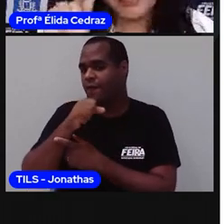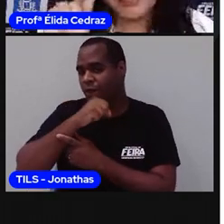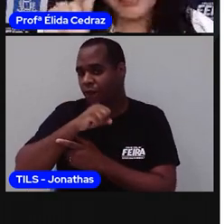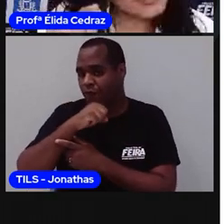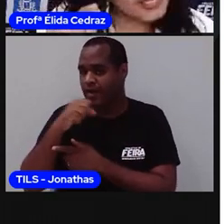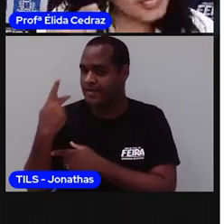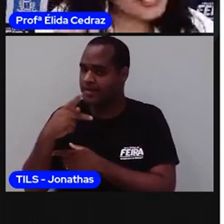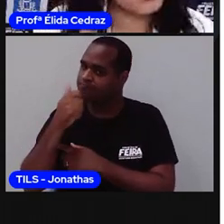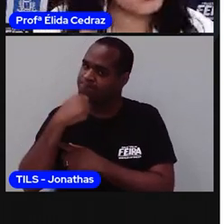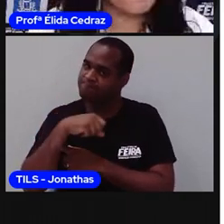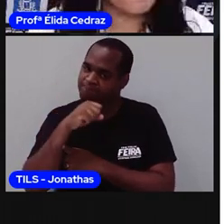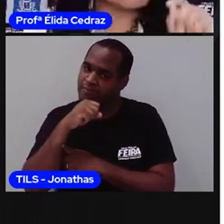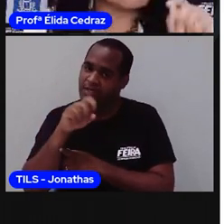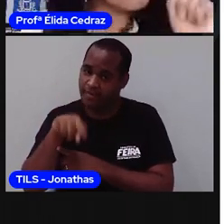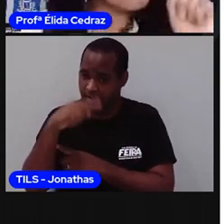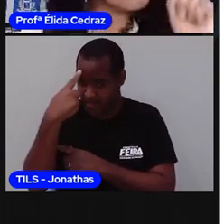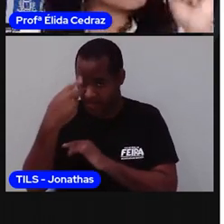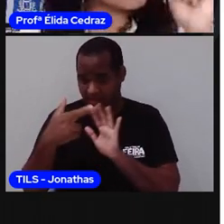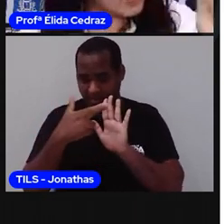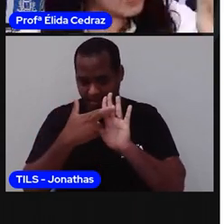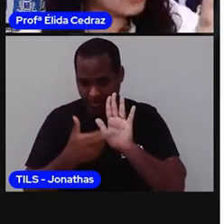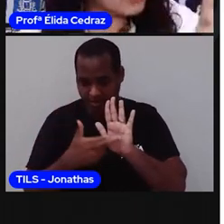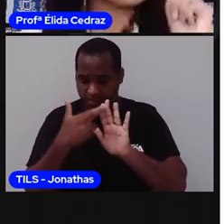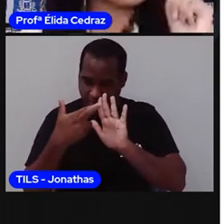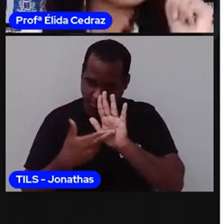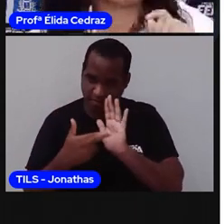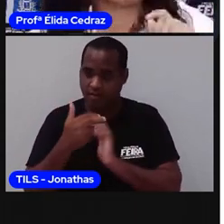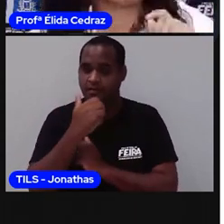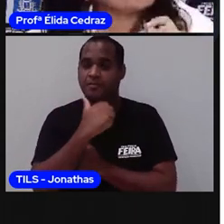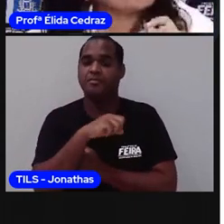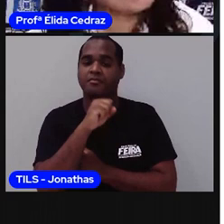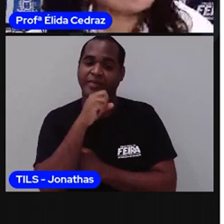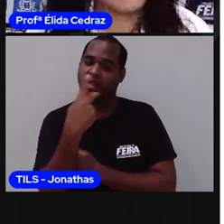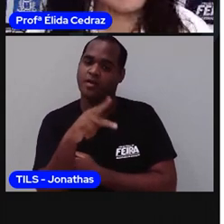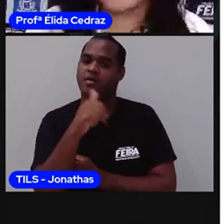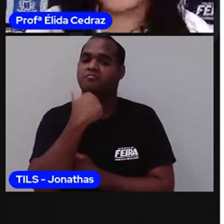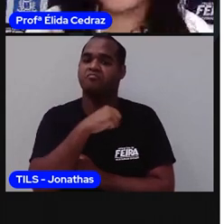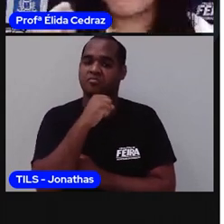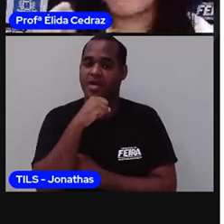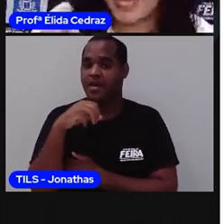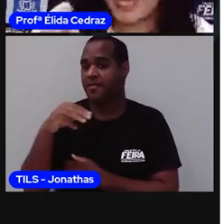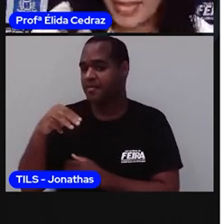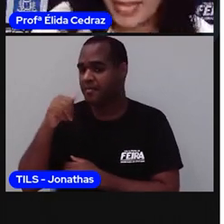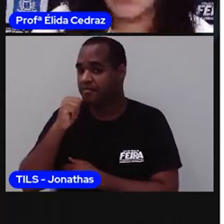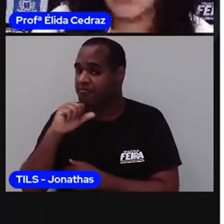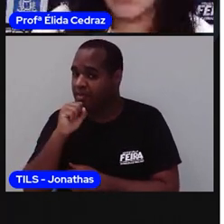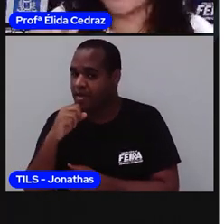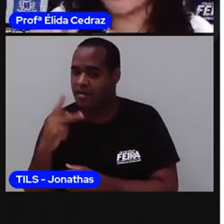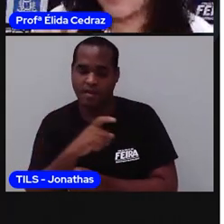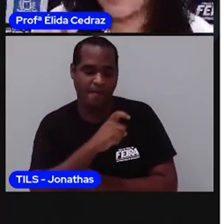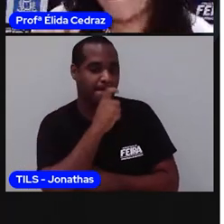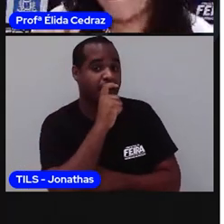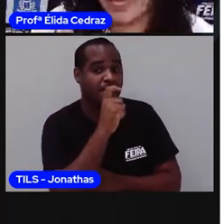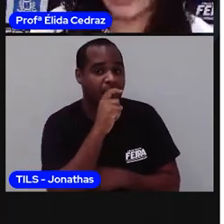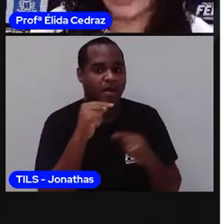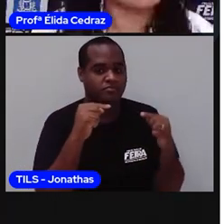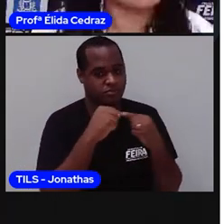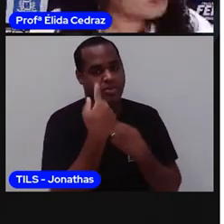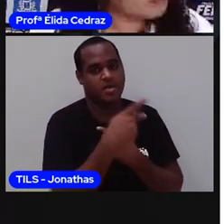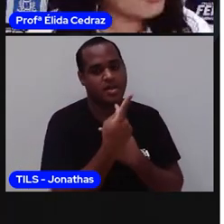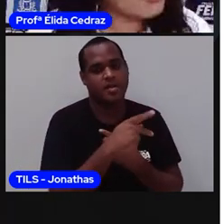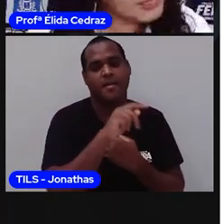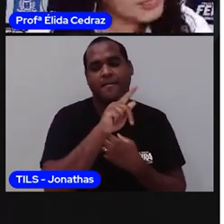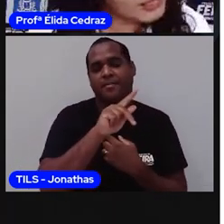Lembra da letrinha M. Maternos vem de mamãe e paternos de papai.